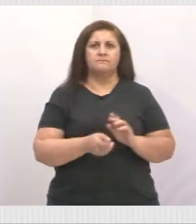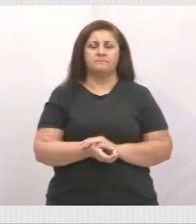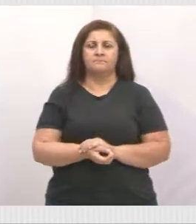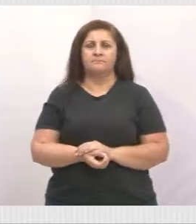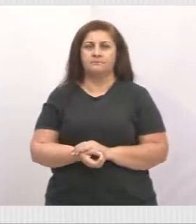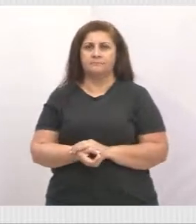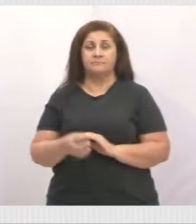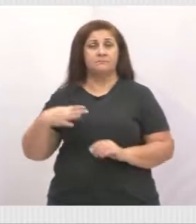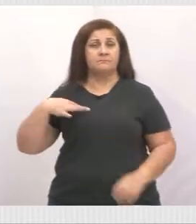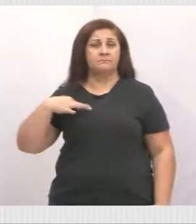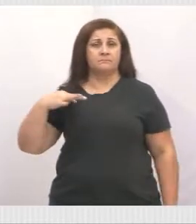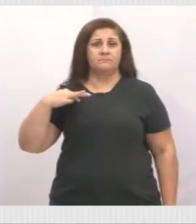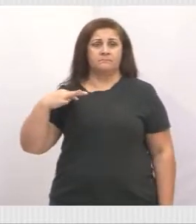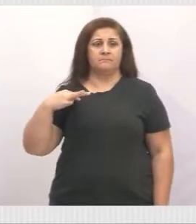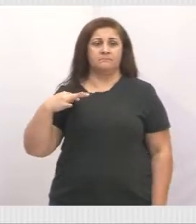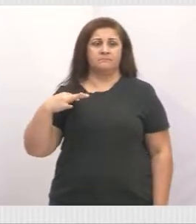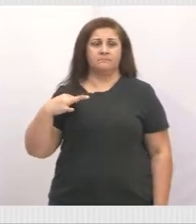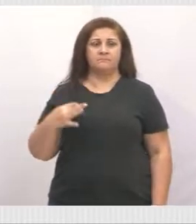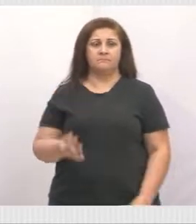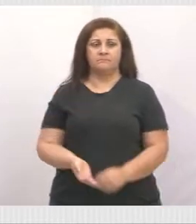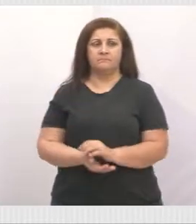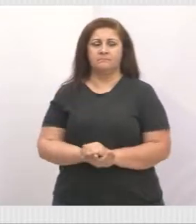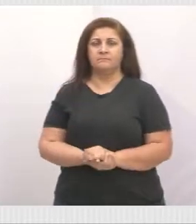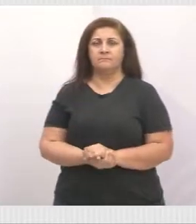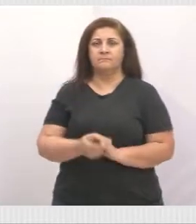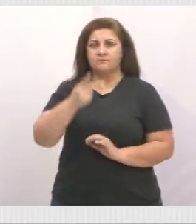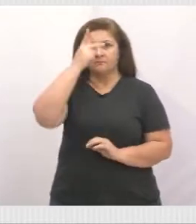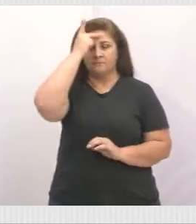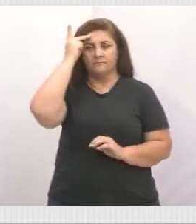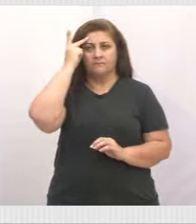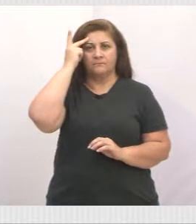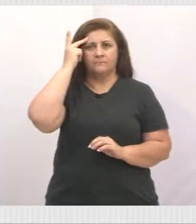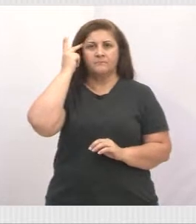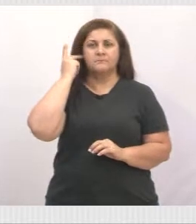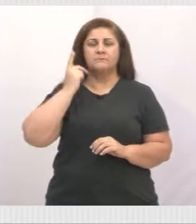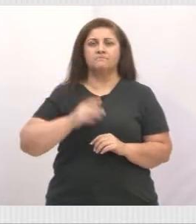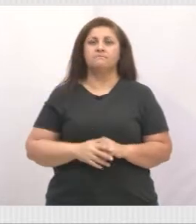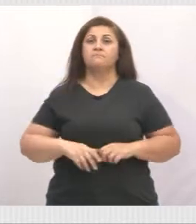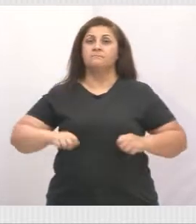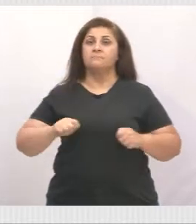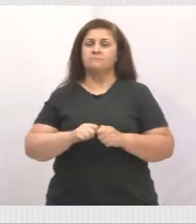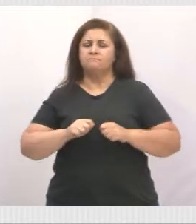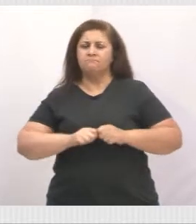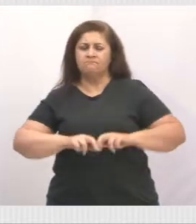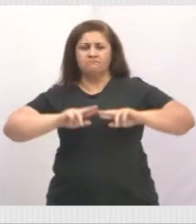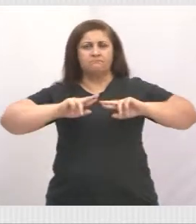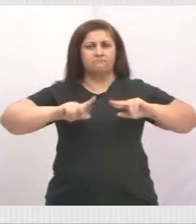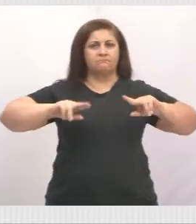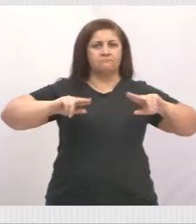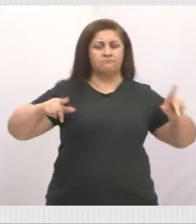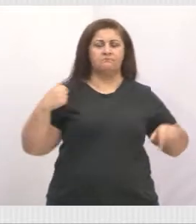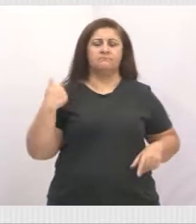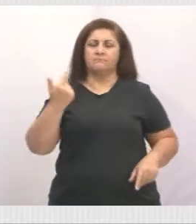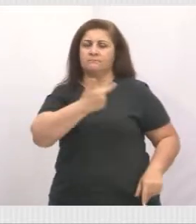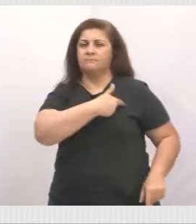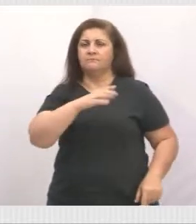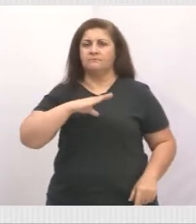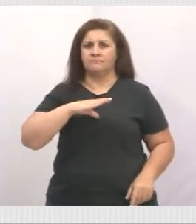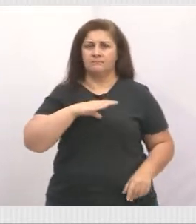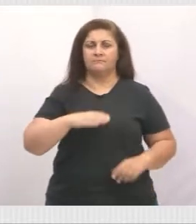como voluntário. Essas pessoas são as pessoas que fazem a diferença em nossa cidade.